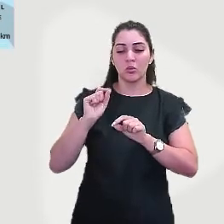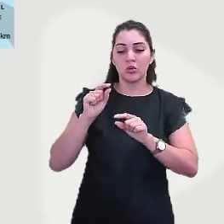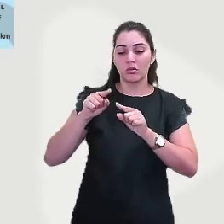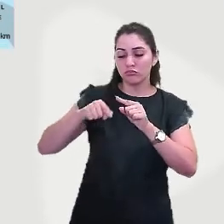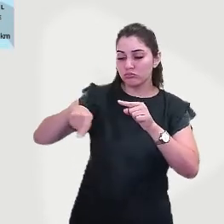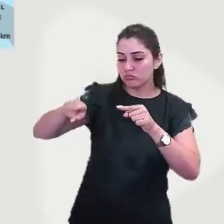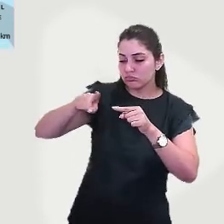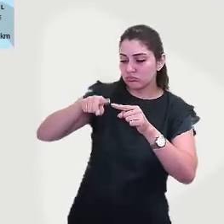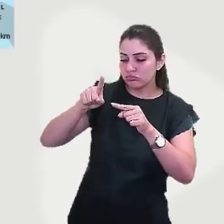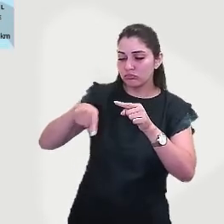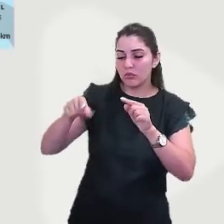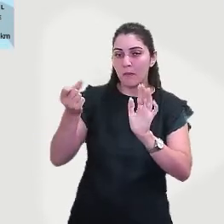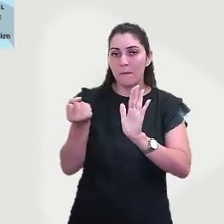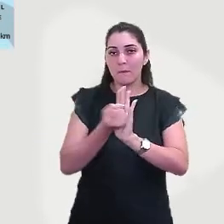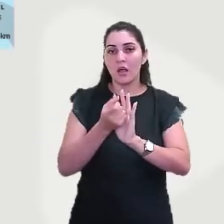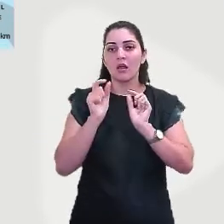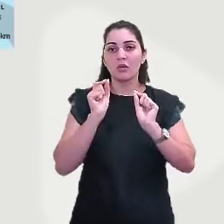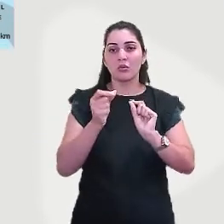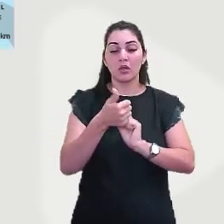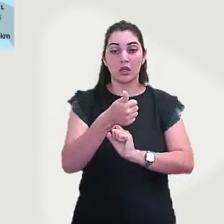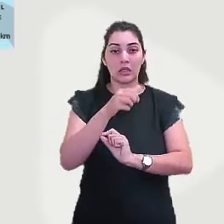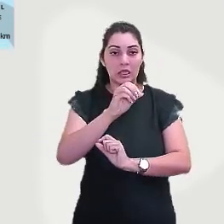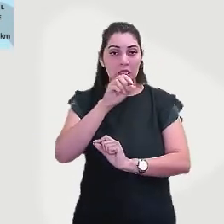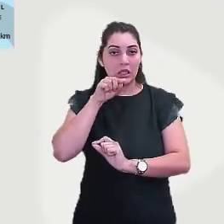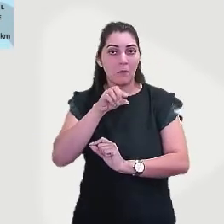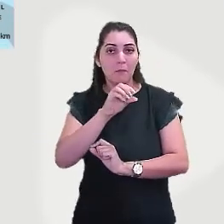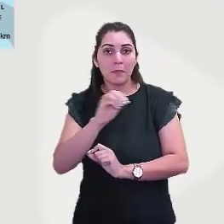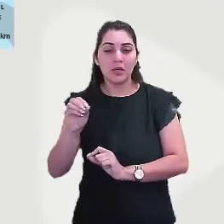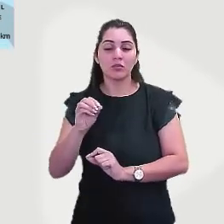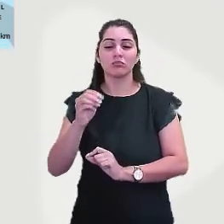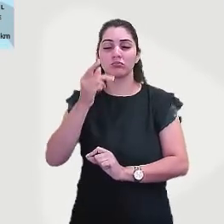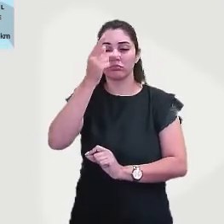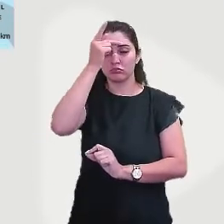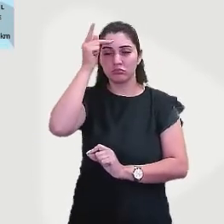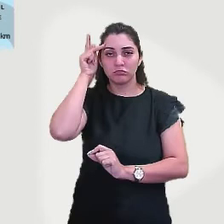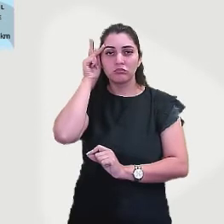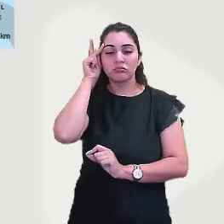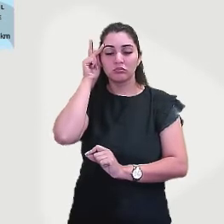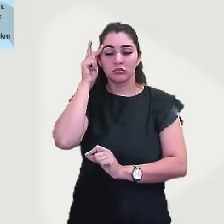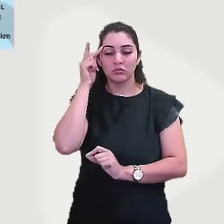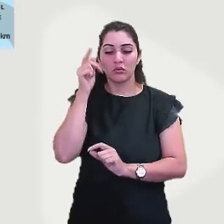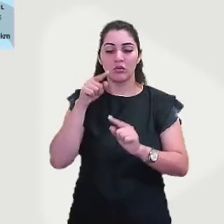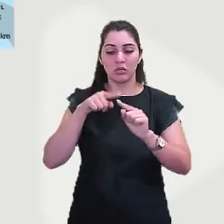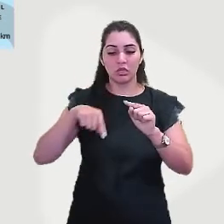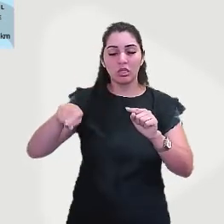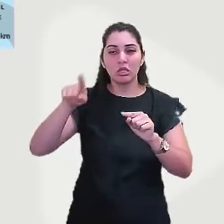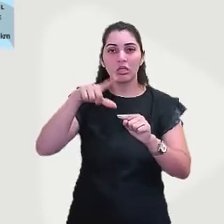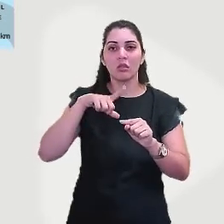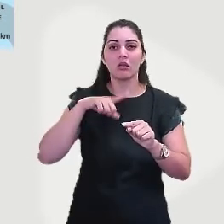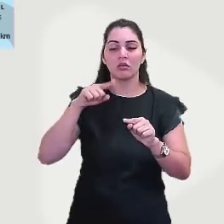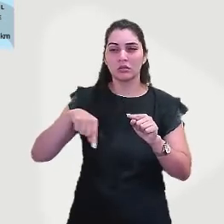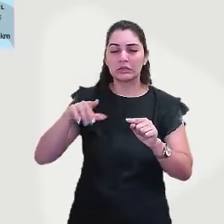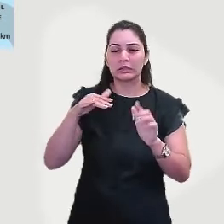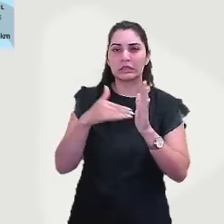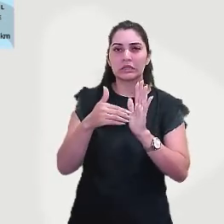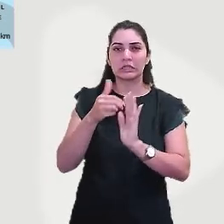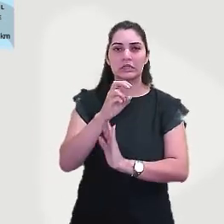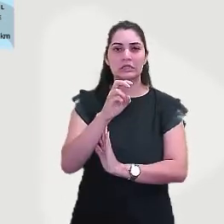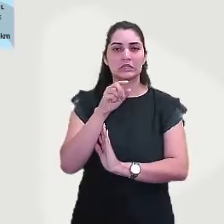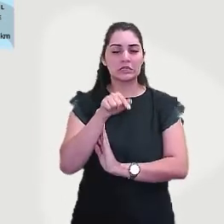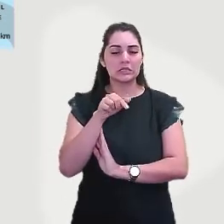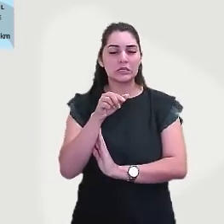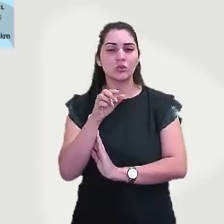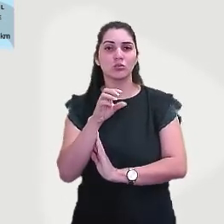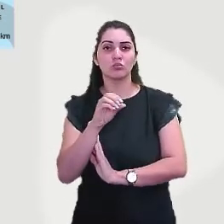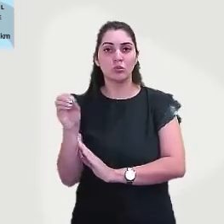mais de 10 milhões de habitantes, aqueles círculos maiores, tem os círculos que marcam 5 a 10 milhões de habitantes. Então,